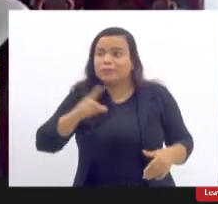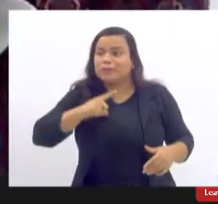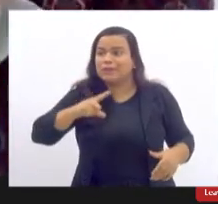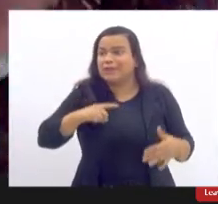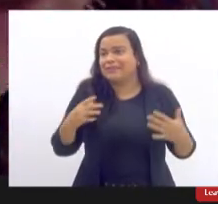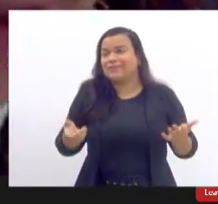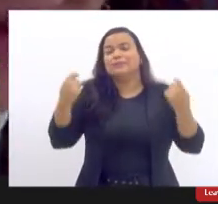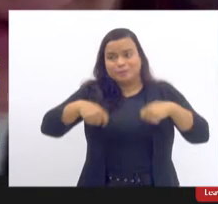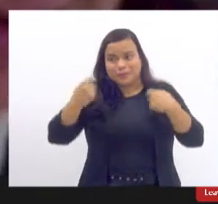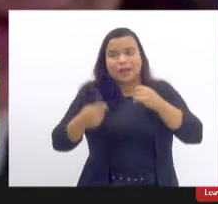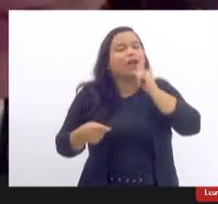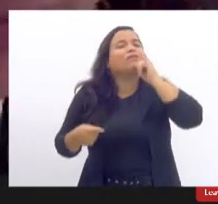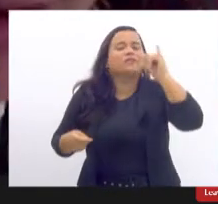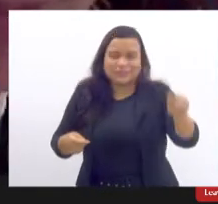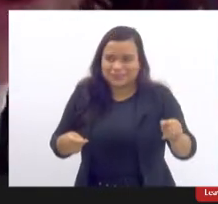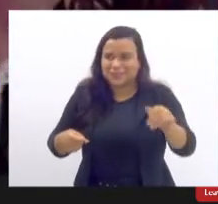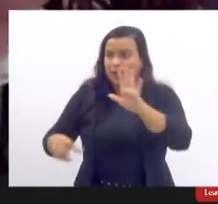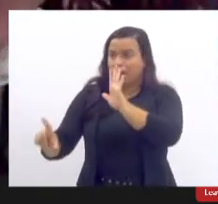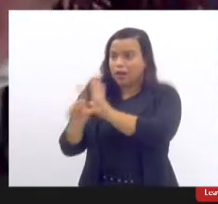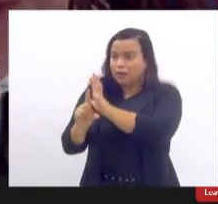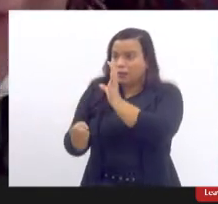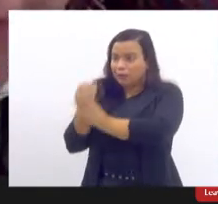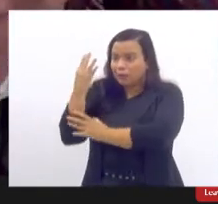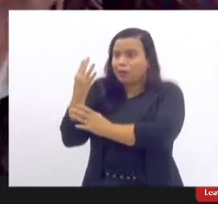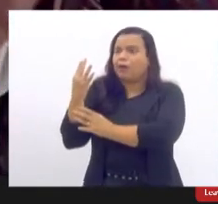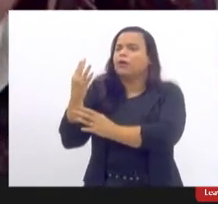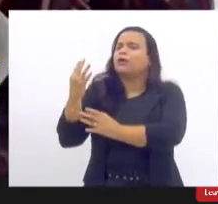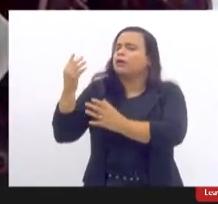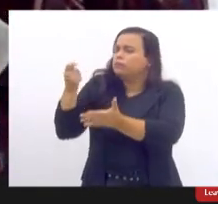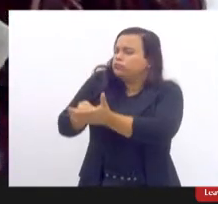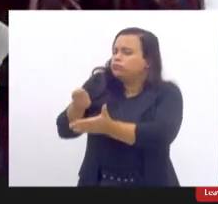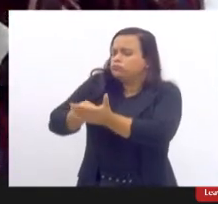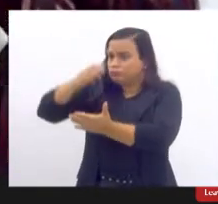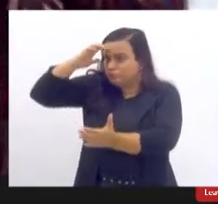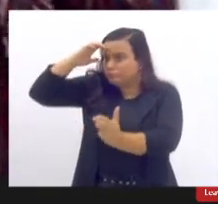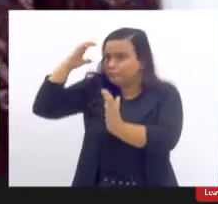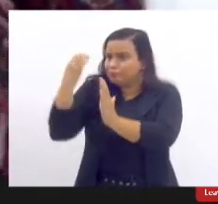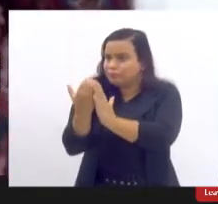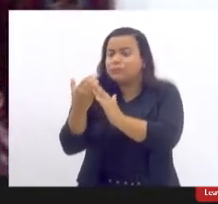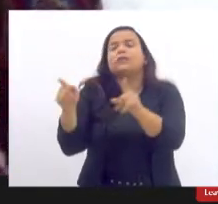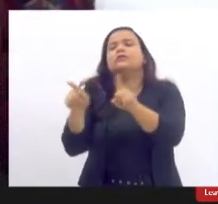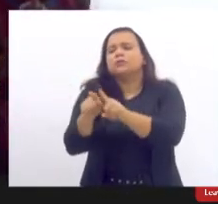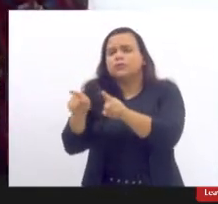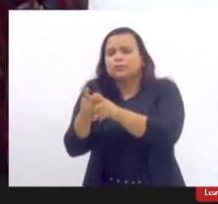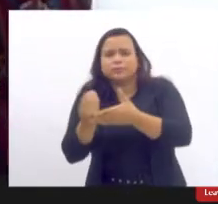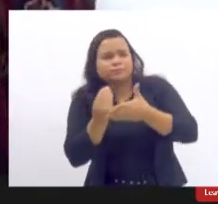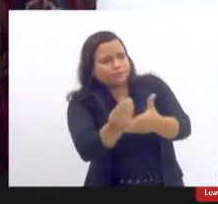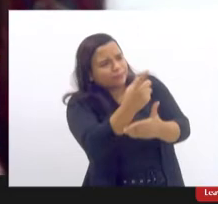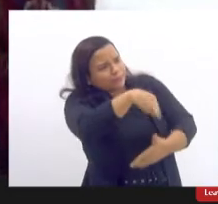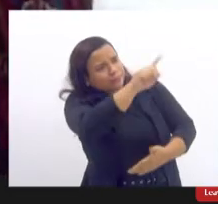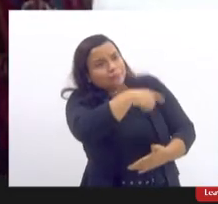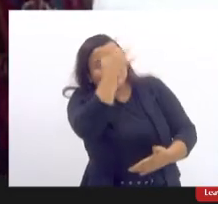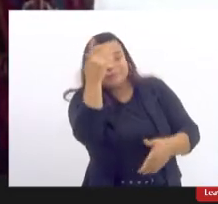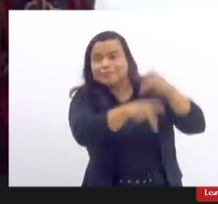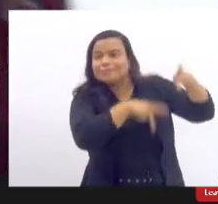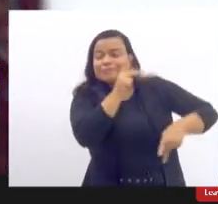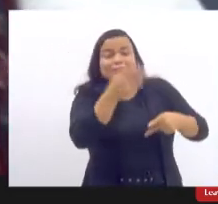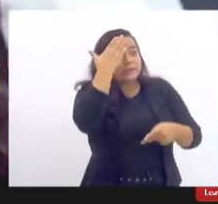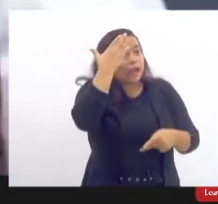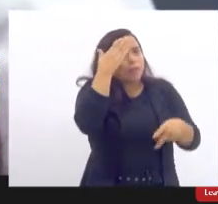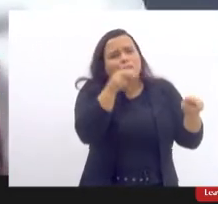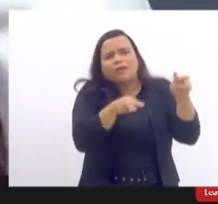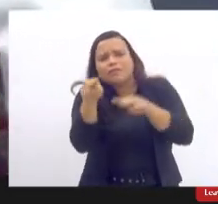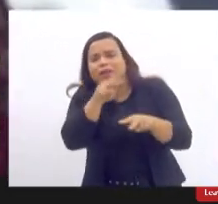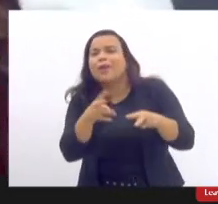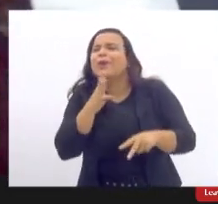organização fazer a lei, brigar para a lei ser cumprida e mostrar para as pessoas os direitos a que elas têm